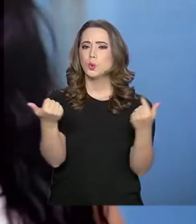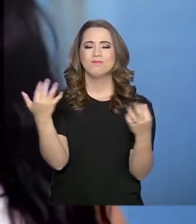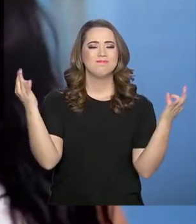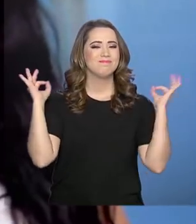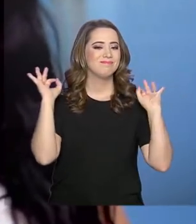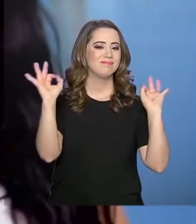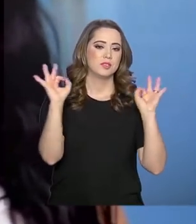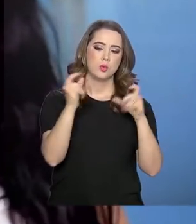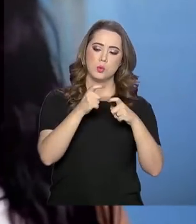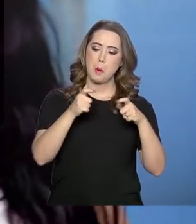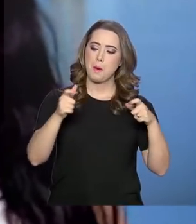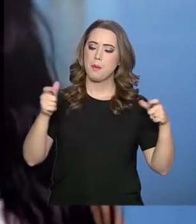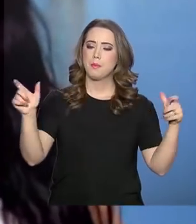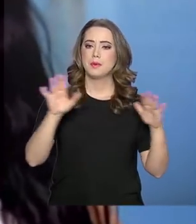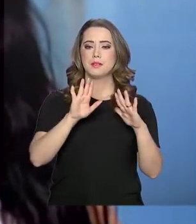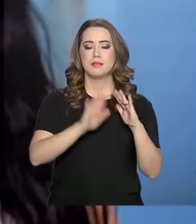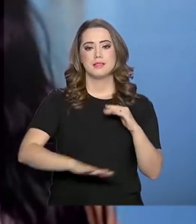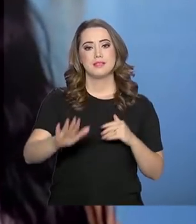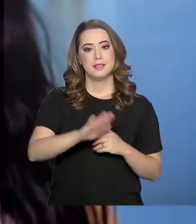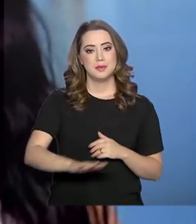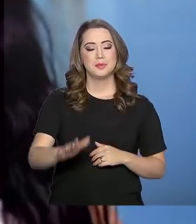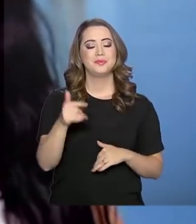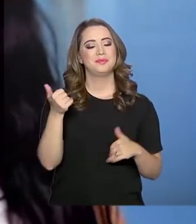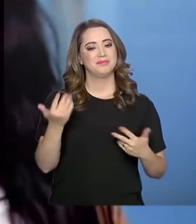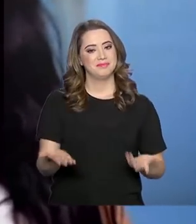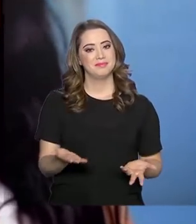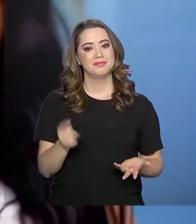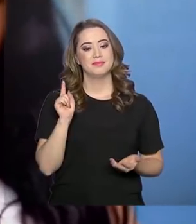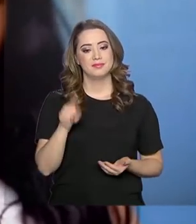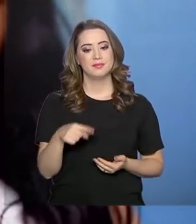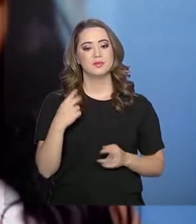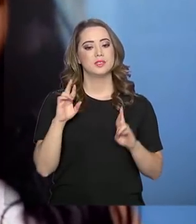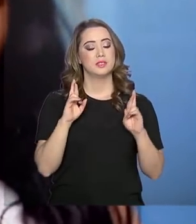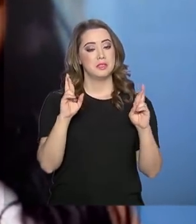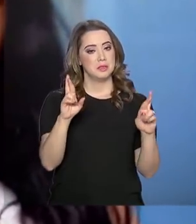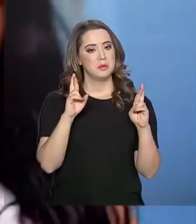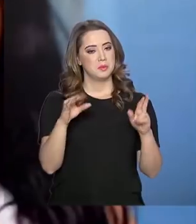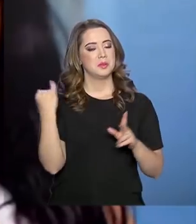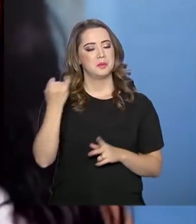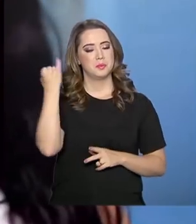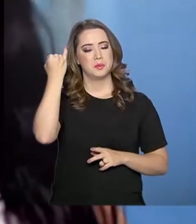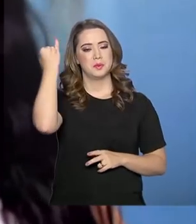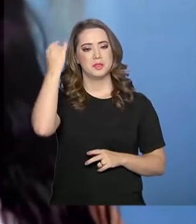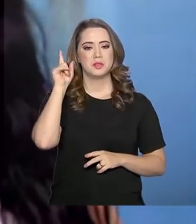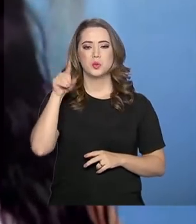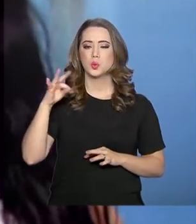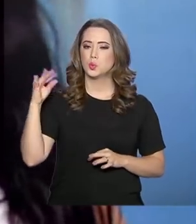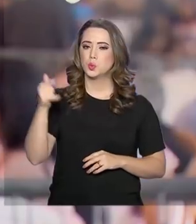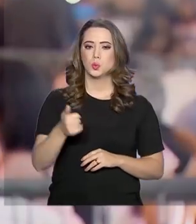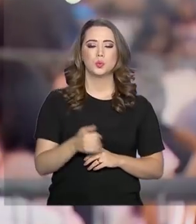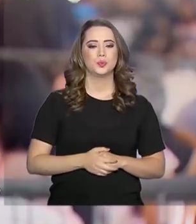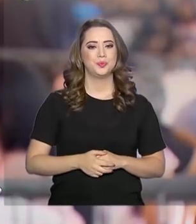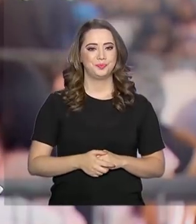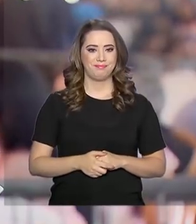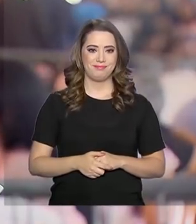boa, muito grande para as crianças e a expectativa é muito boa em relação a tudo.